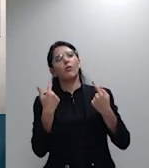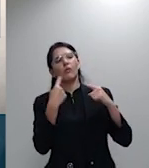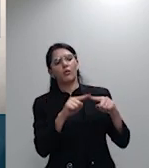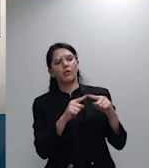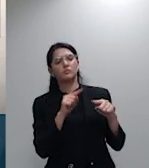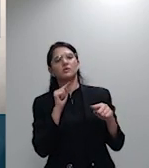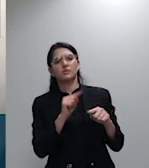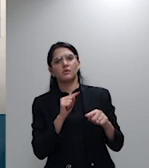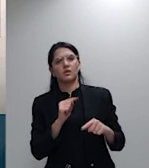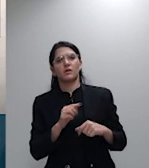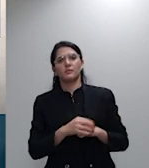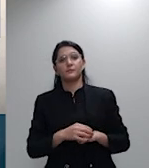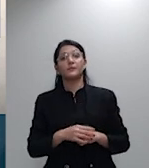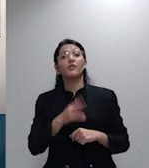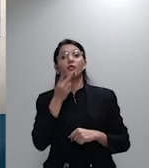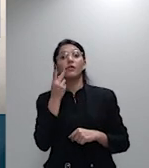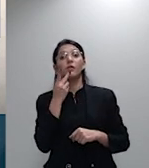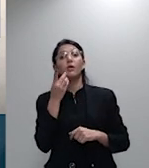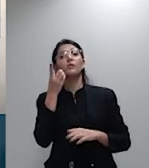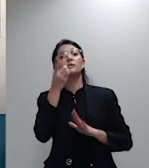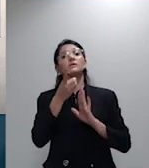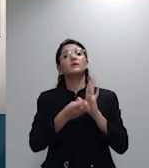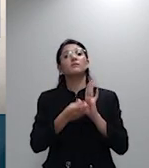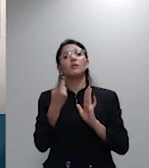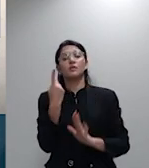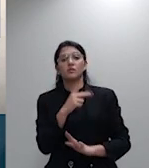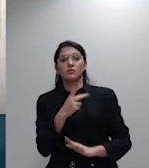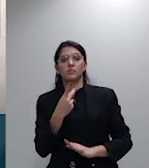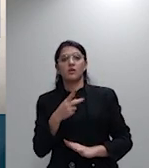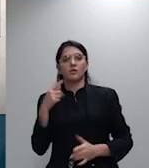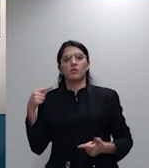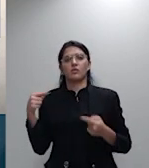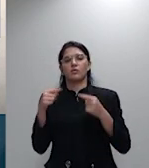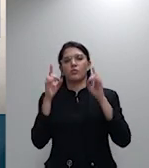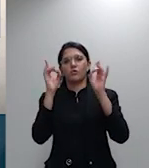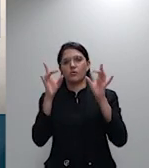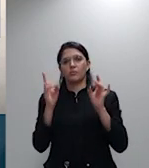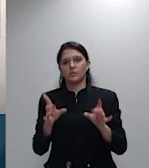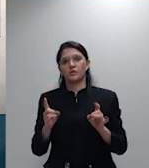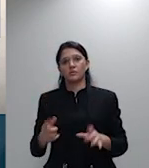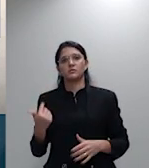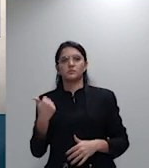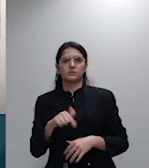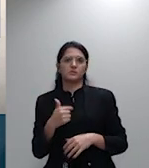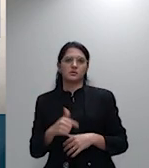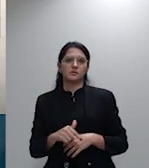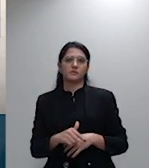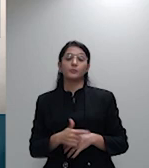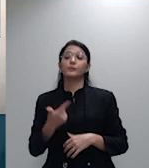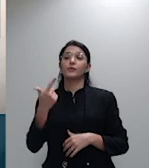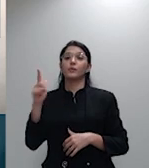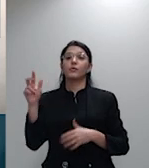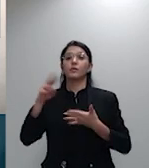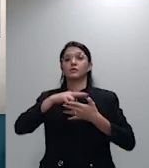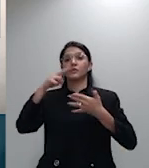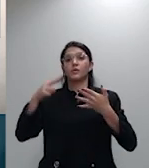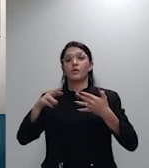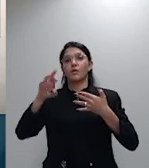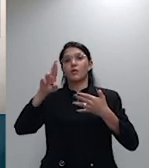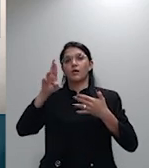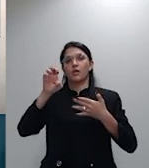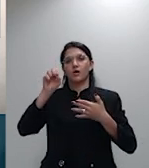teria sido cumprido de outro lado no RESP 1.723.727 o índice de